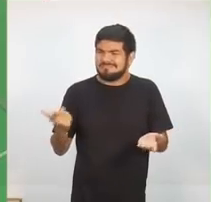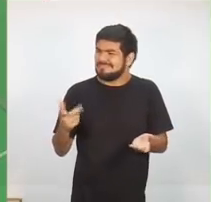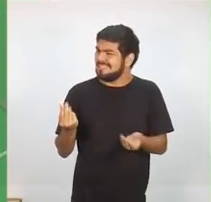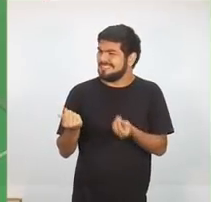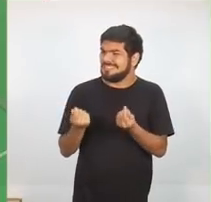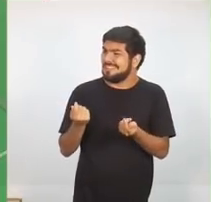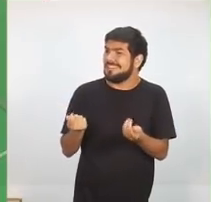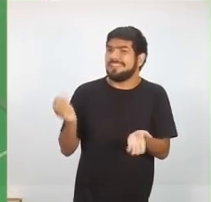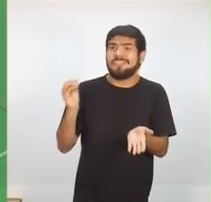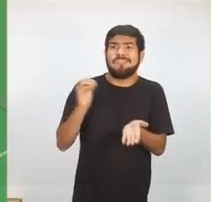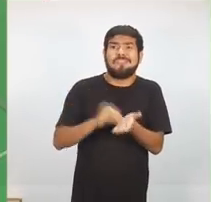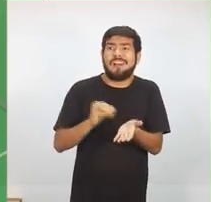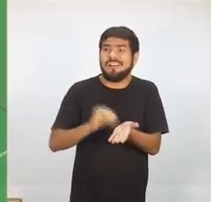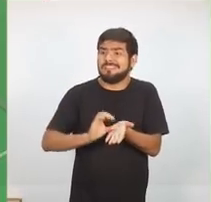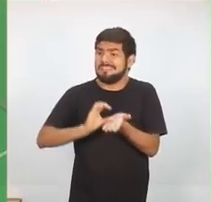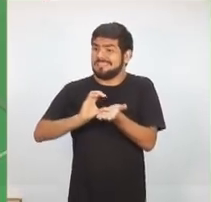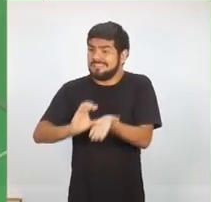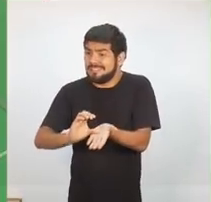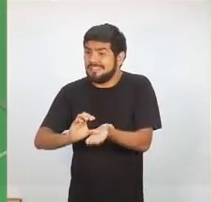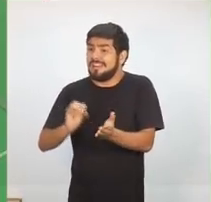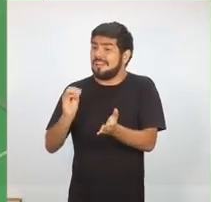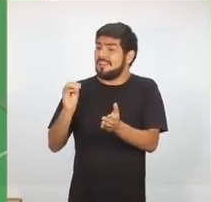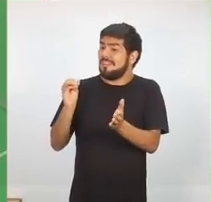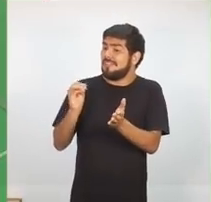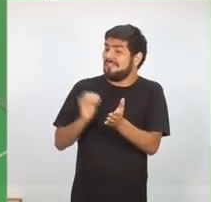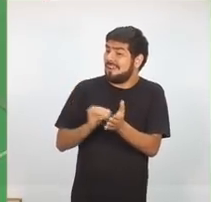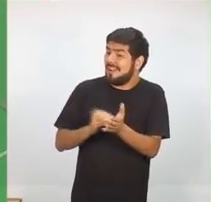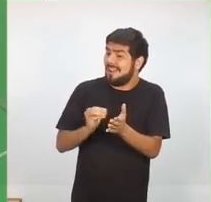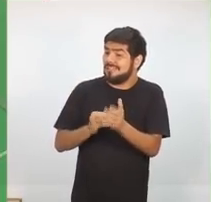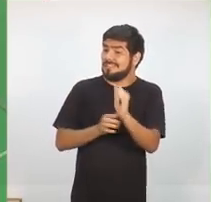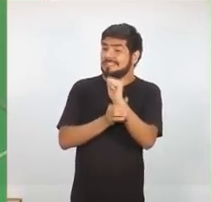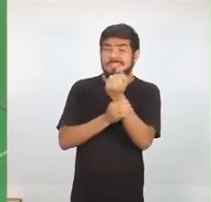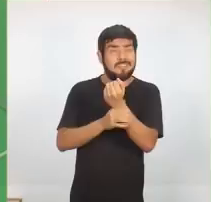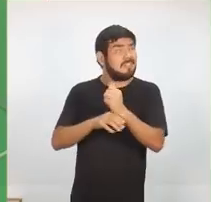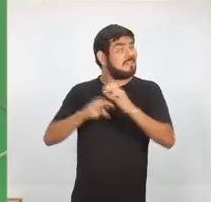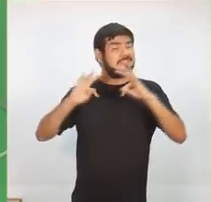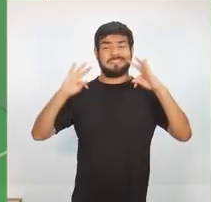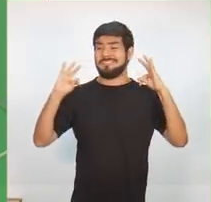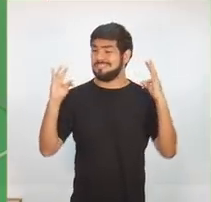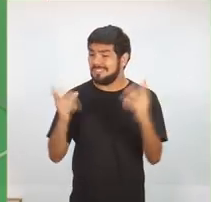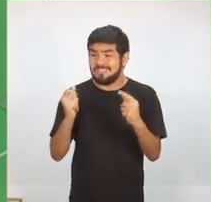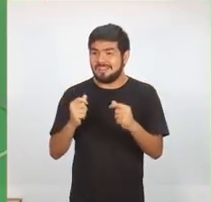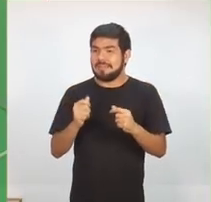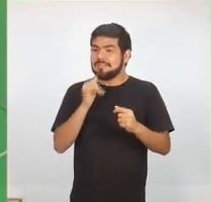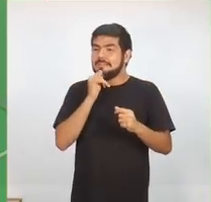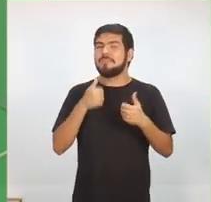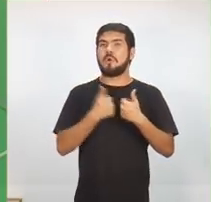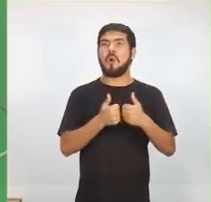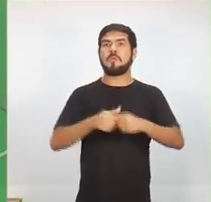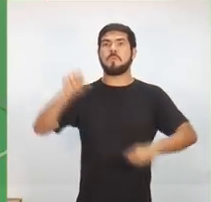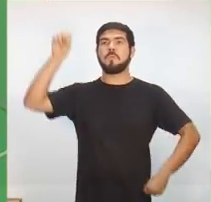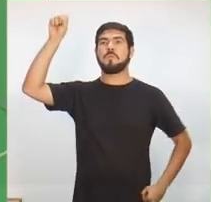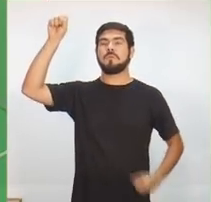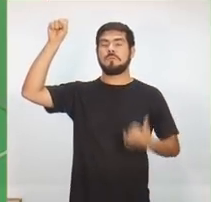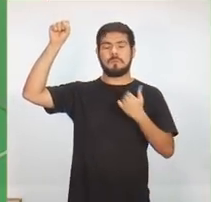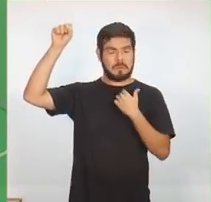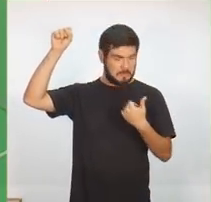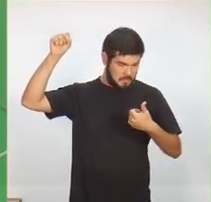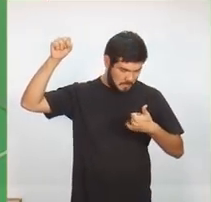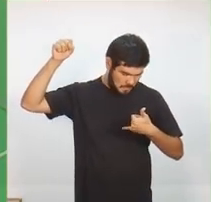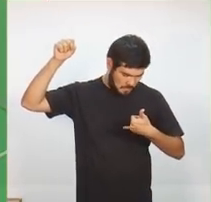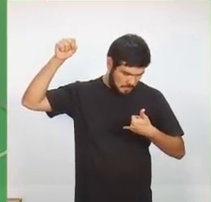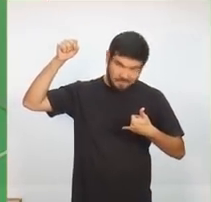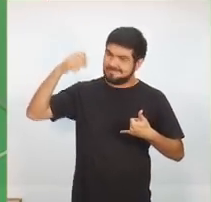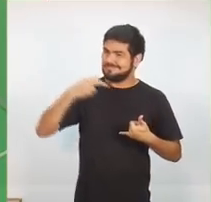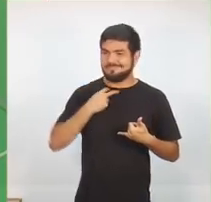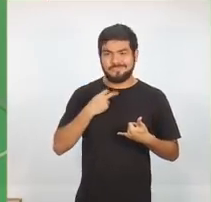de falta de insegurança total. Quem anda de ônibus, quem anda pelo meio da rua, não pode pegar o celular, ou andar com o celular que está sendo abordado